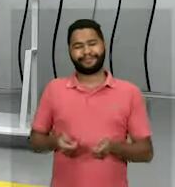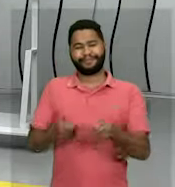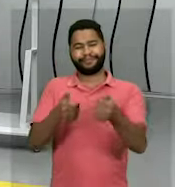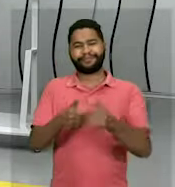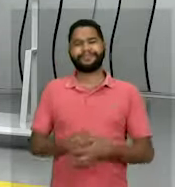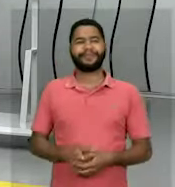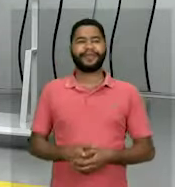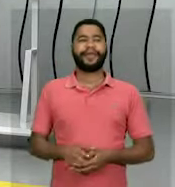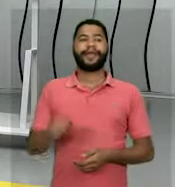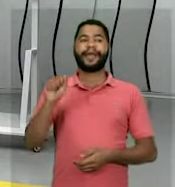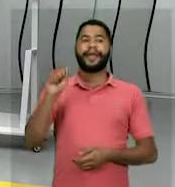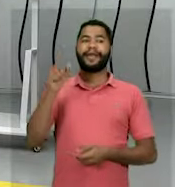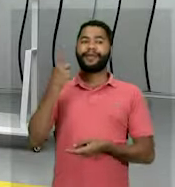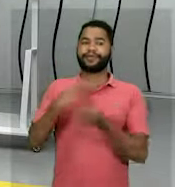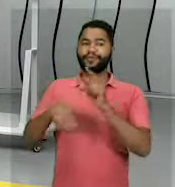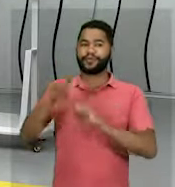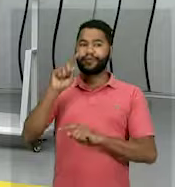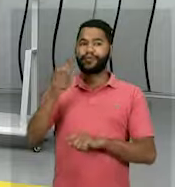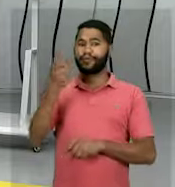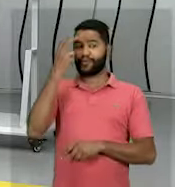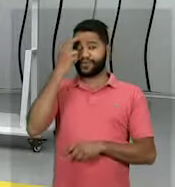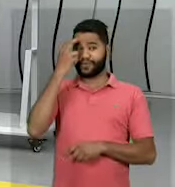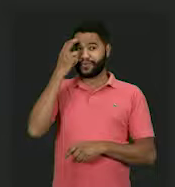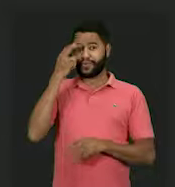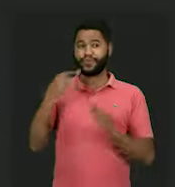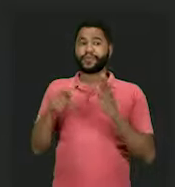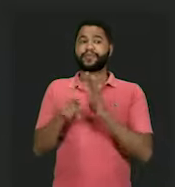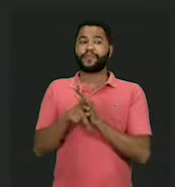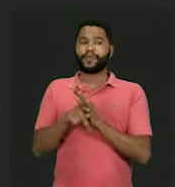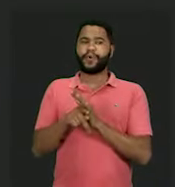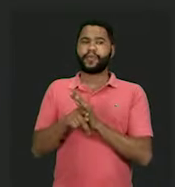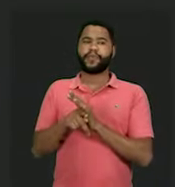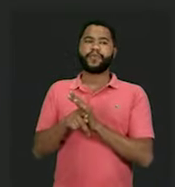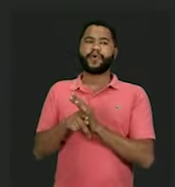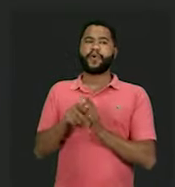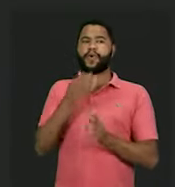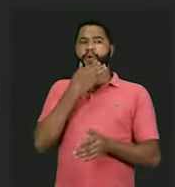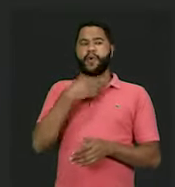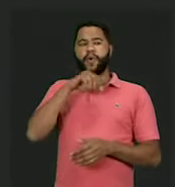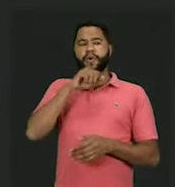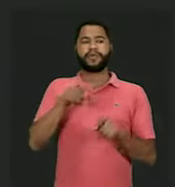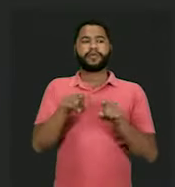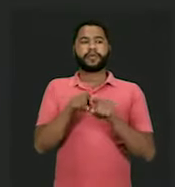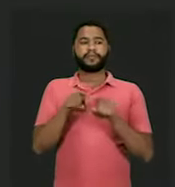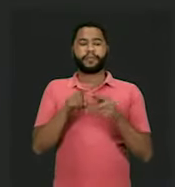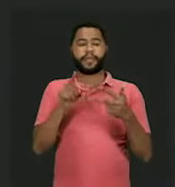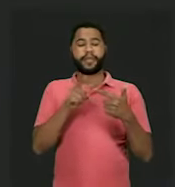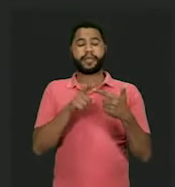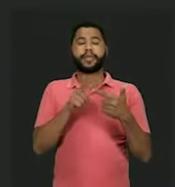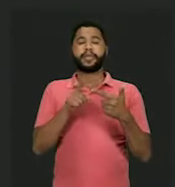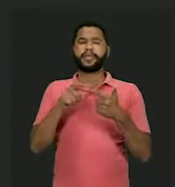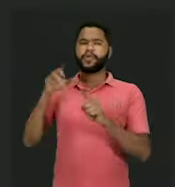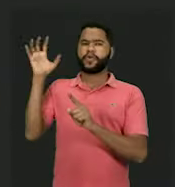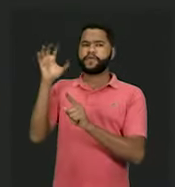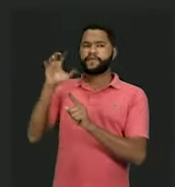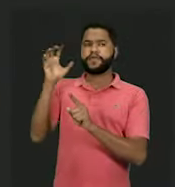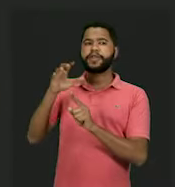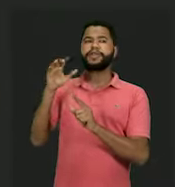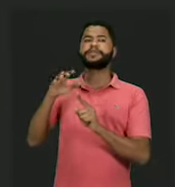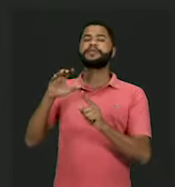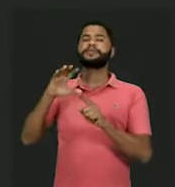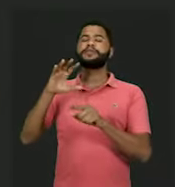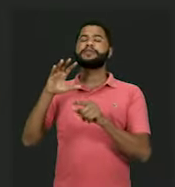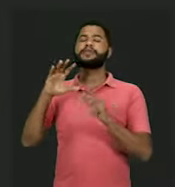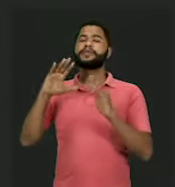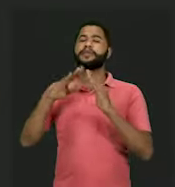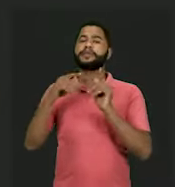Letra A, superação da cultura patriarcal. Letra B, influência de igrejas protestantes. Letra C,